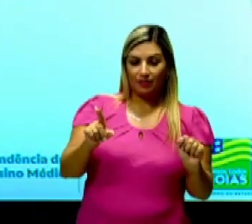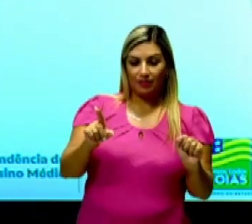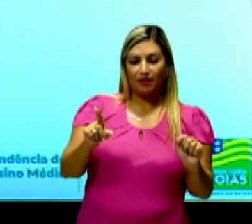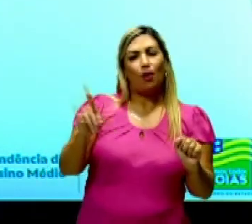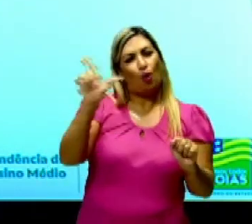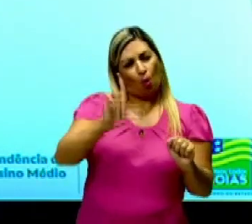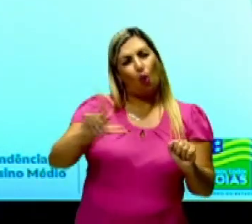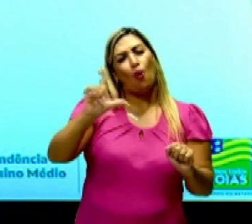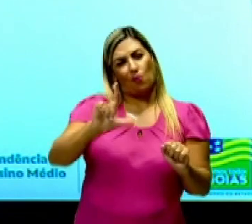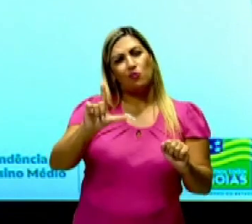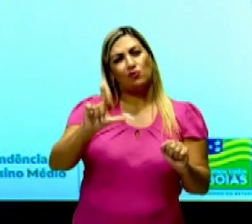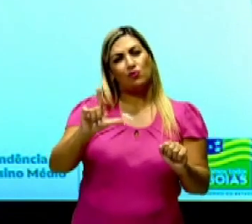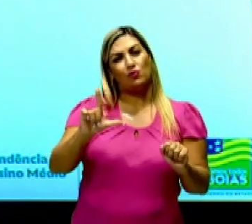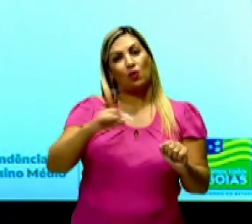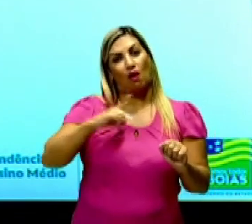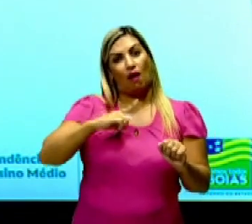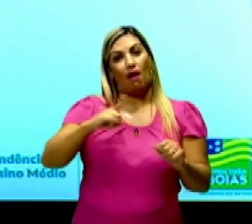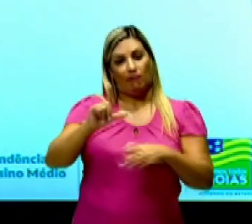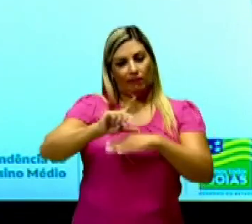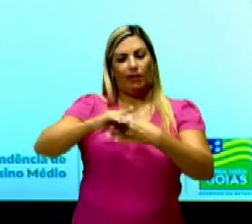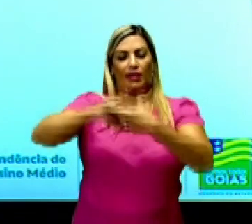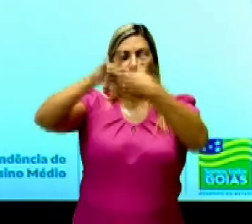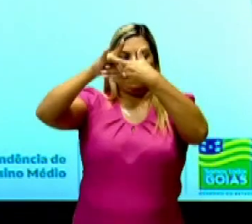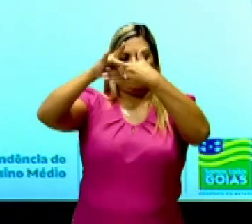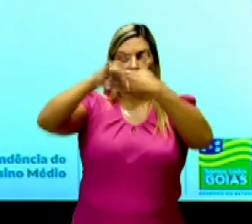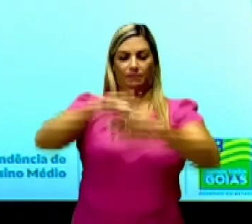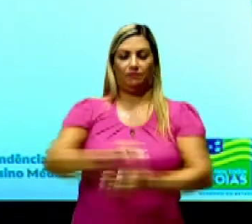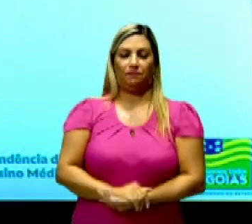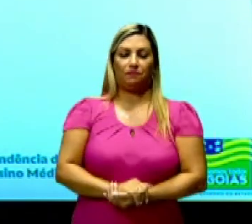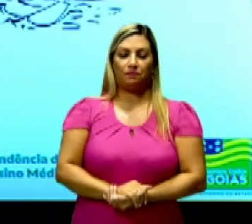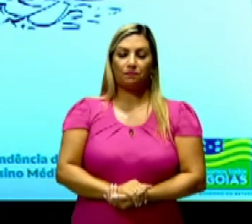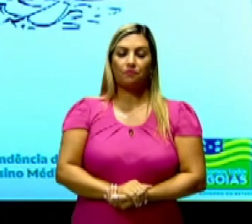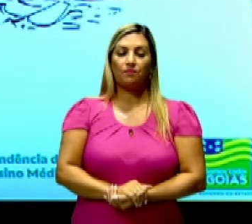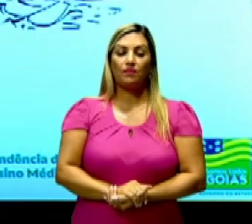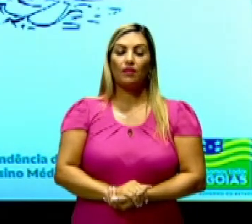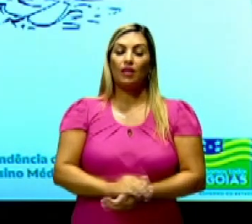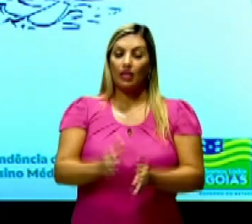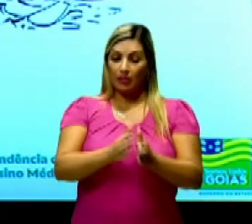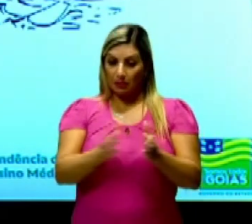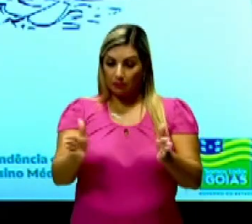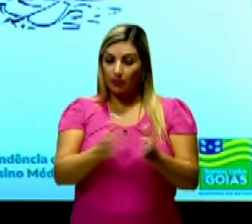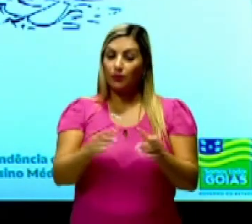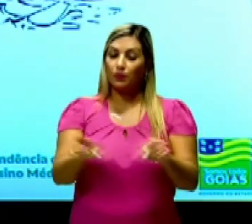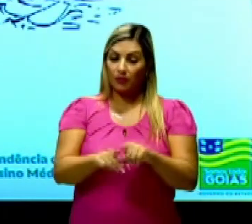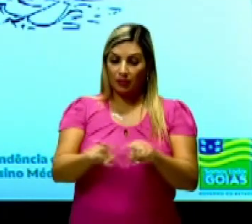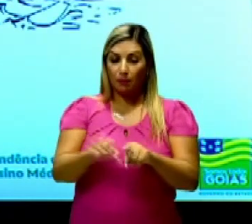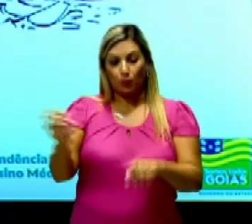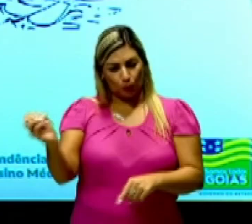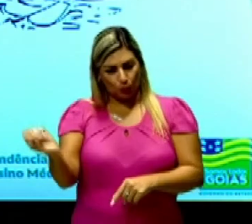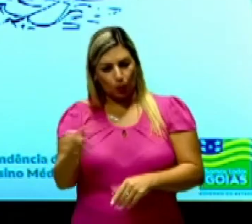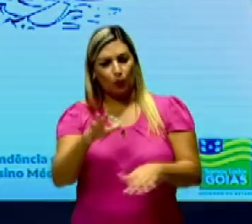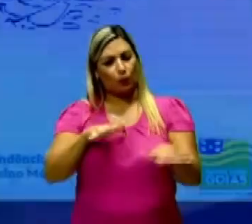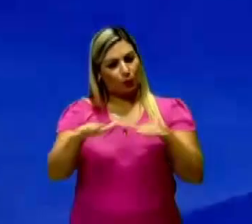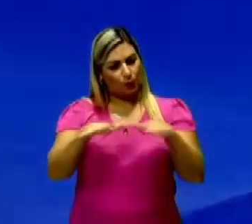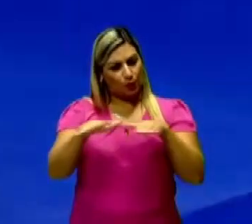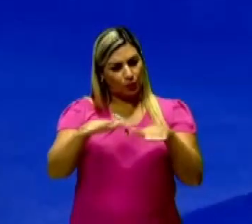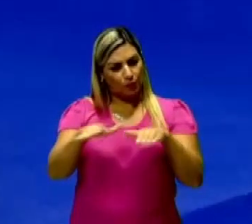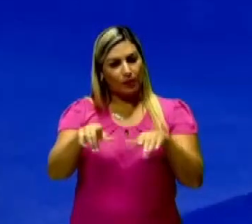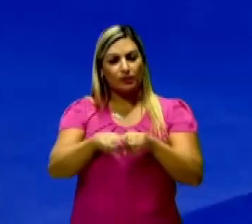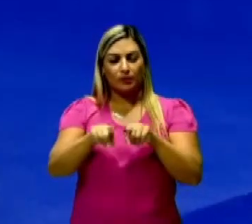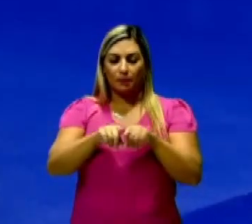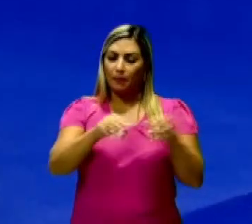claro, principalmente para as grandes lideranças. Além desse período, nós vamos ter aqui um novo movimento de